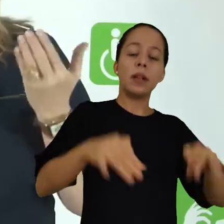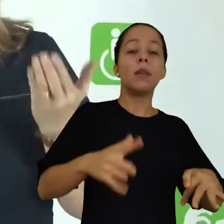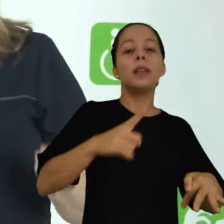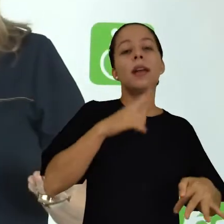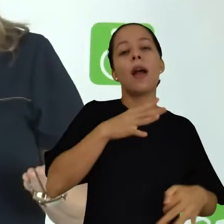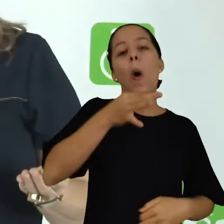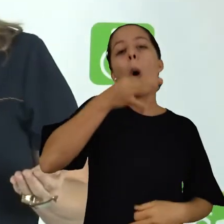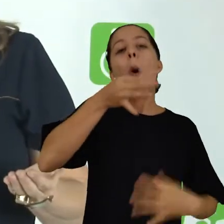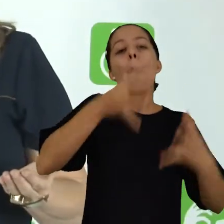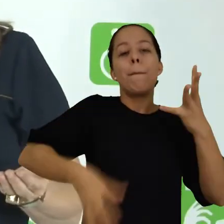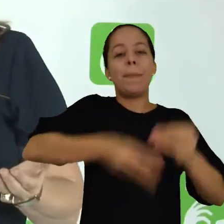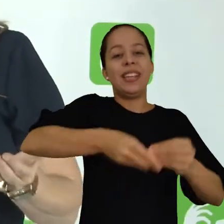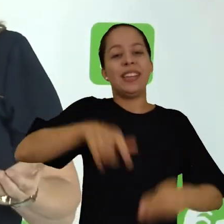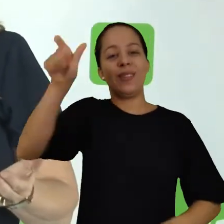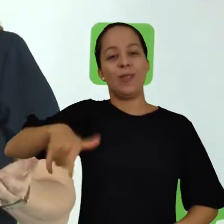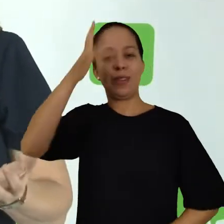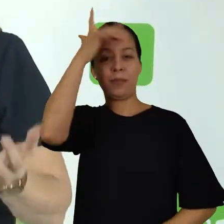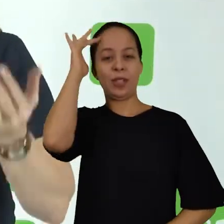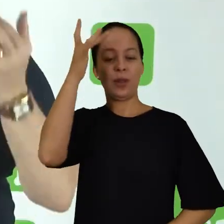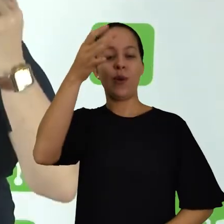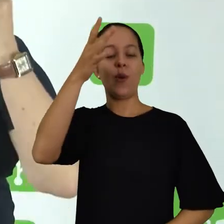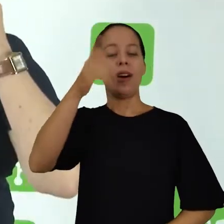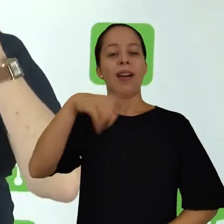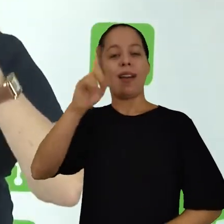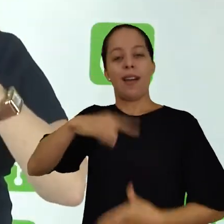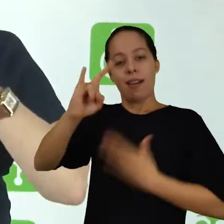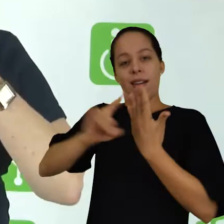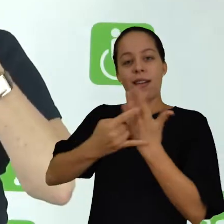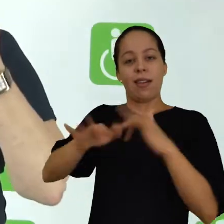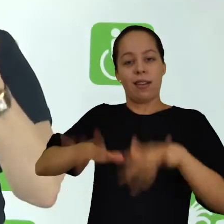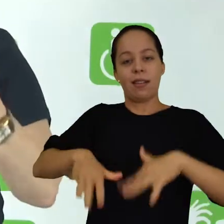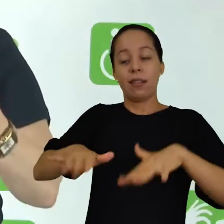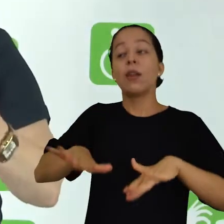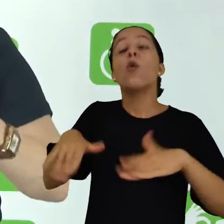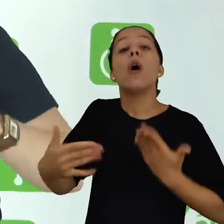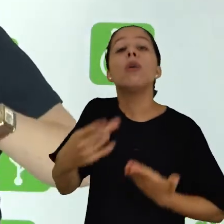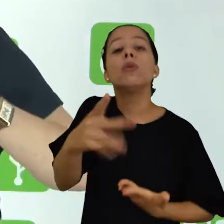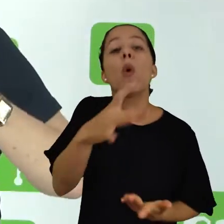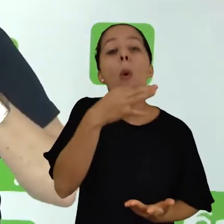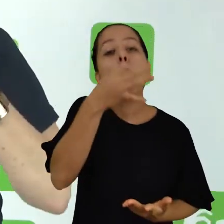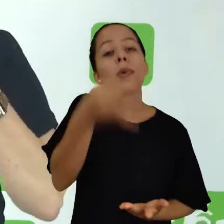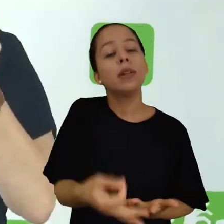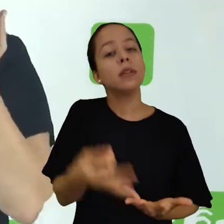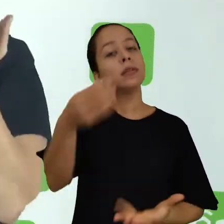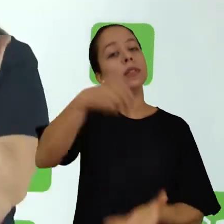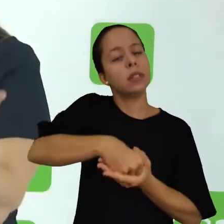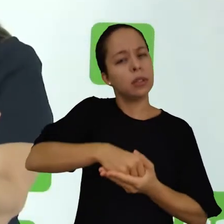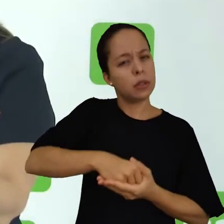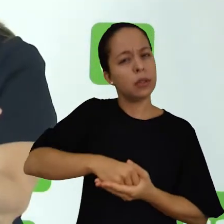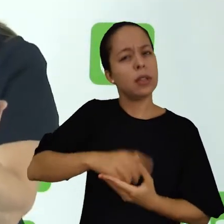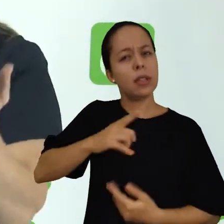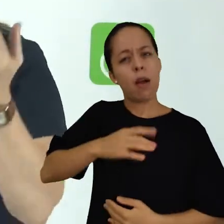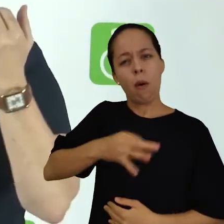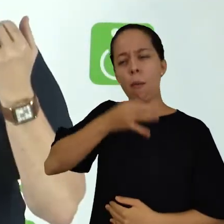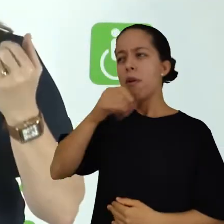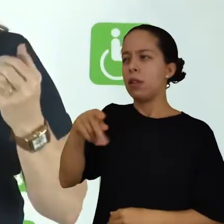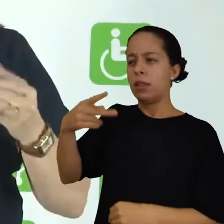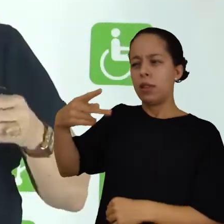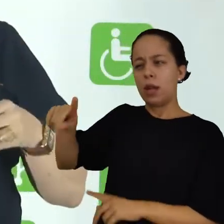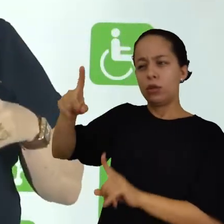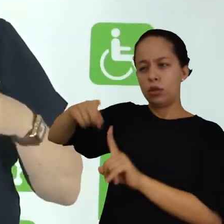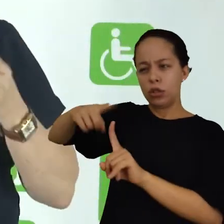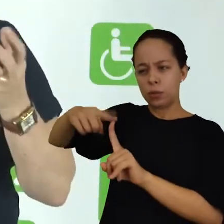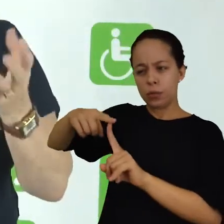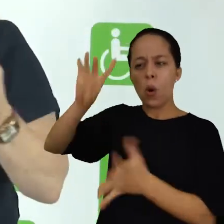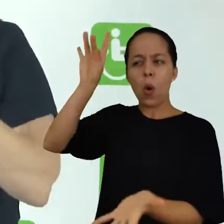crítica do resenhista. Ou seja, qual a sua opinião sobre a obra? As ideias que ele apresenta são originais? O estilo